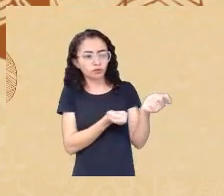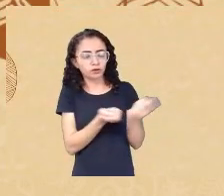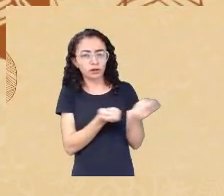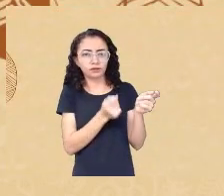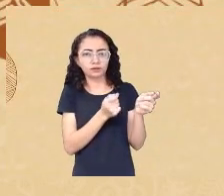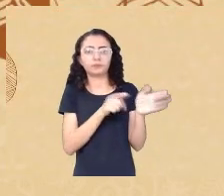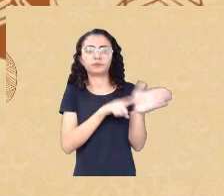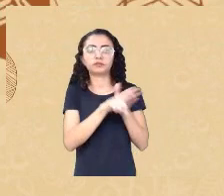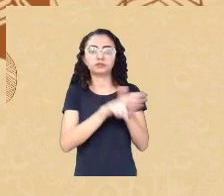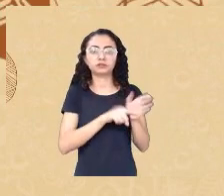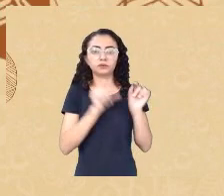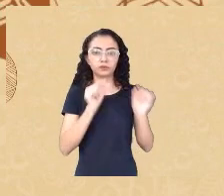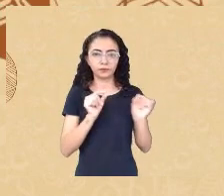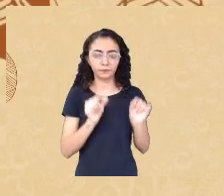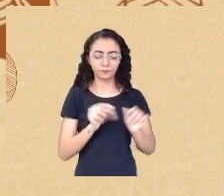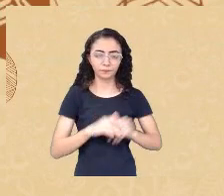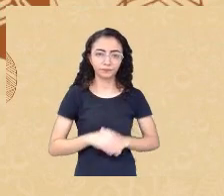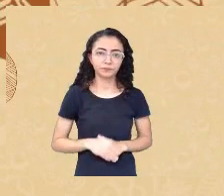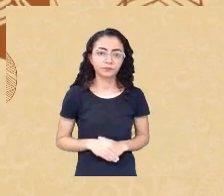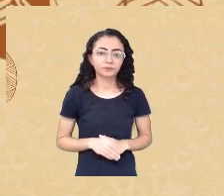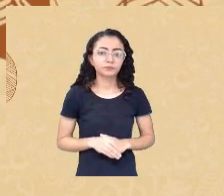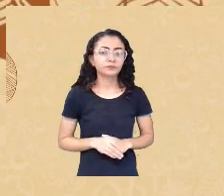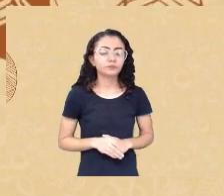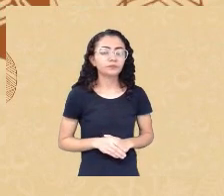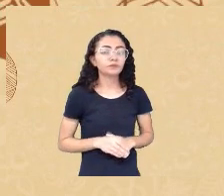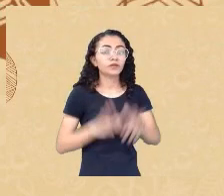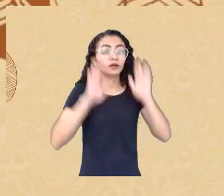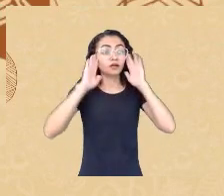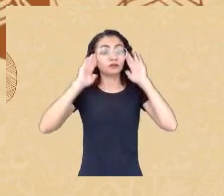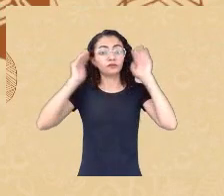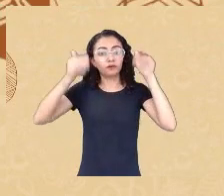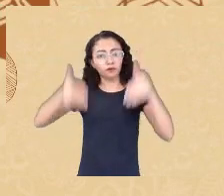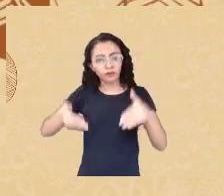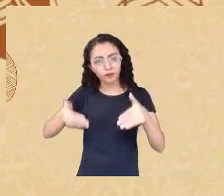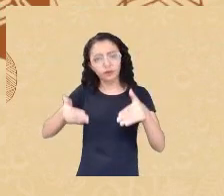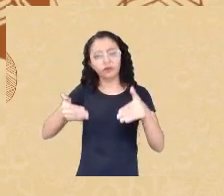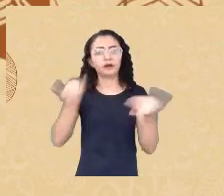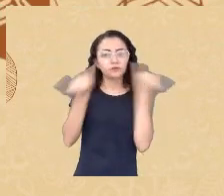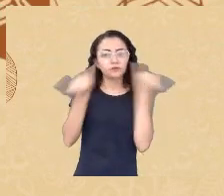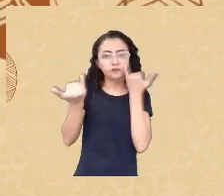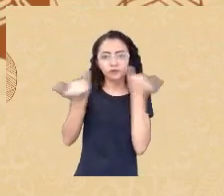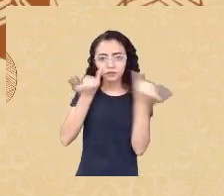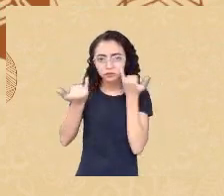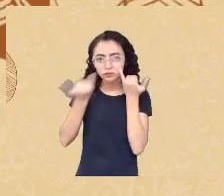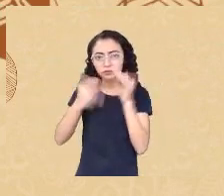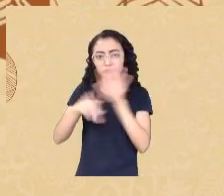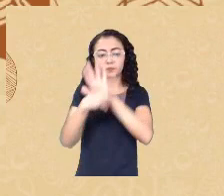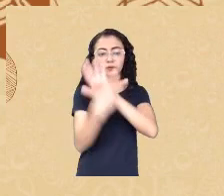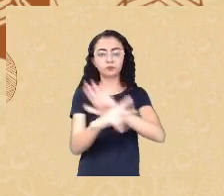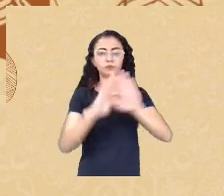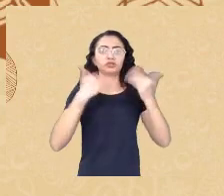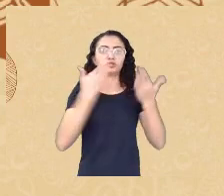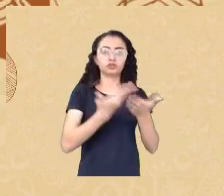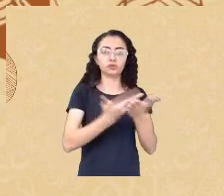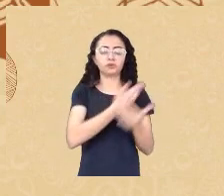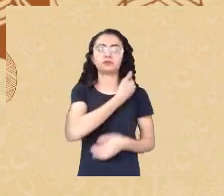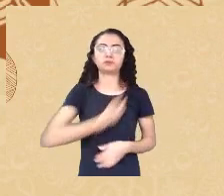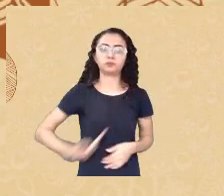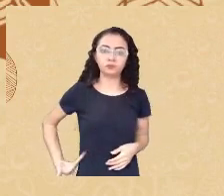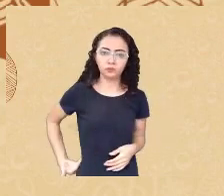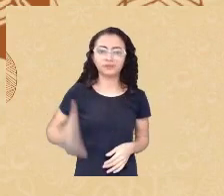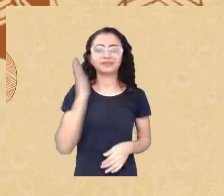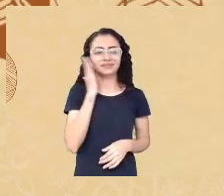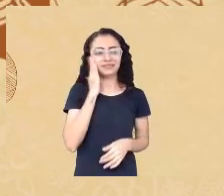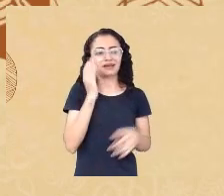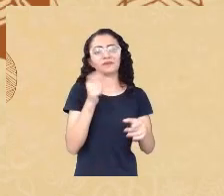unicamente ter mas priorizar amostras de escolas públicas porque pelo menos a gente sabe que ali está a maioria pobre então